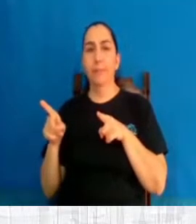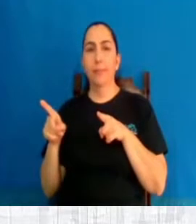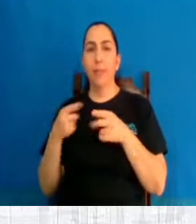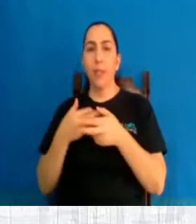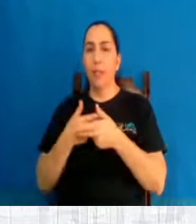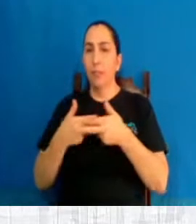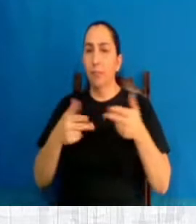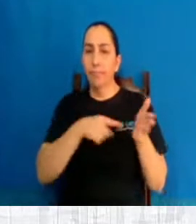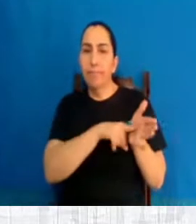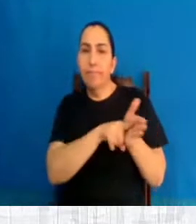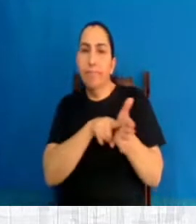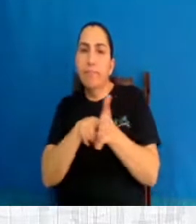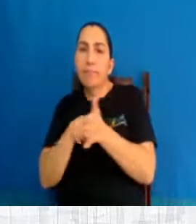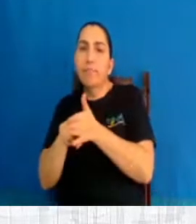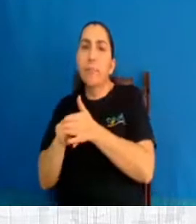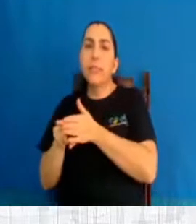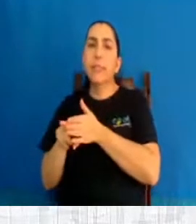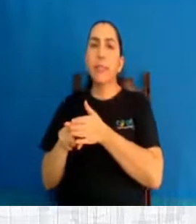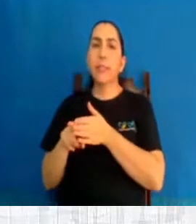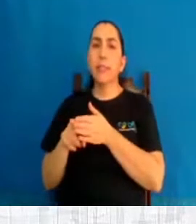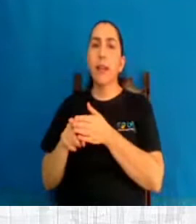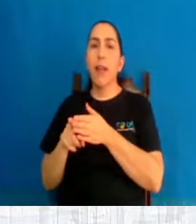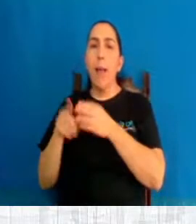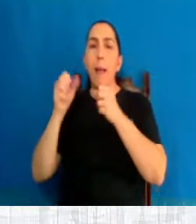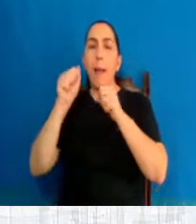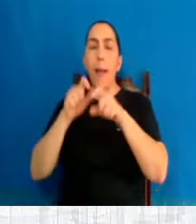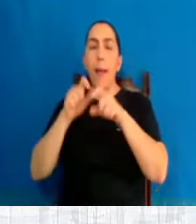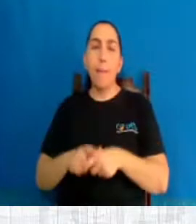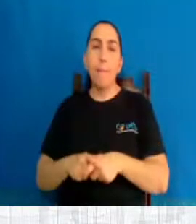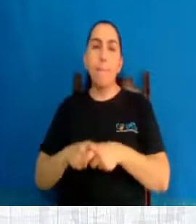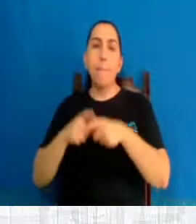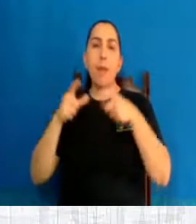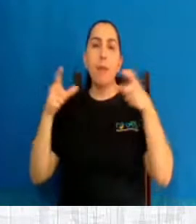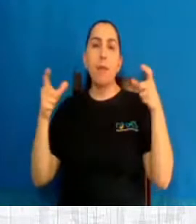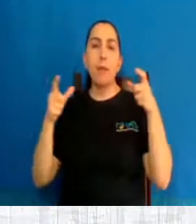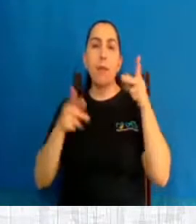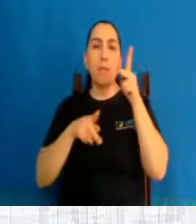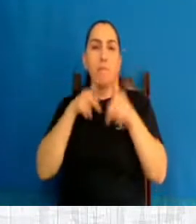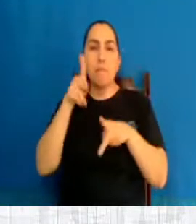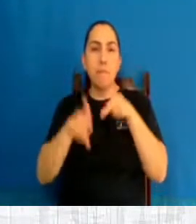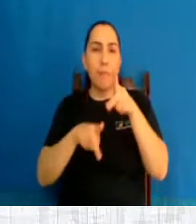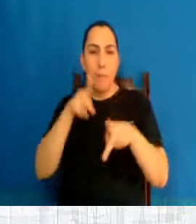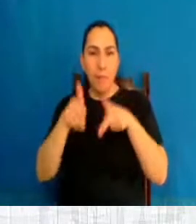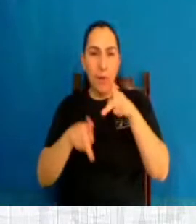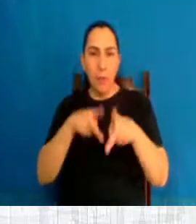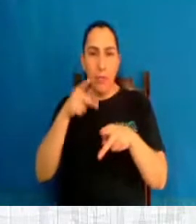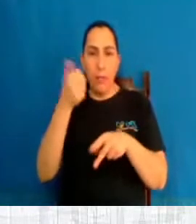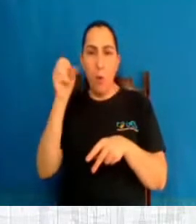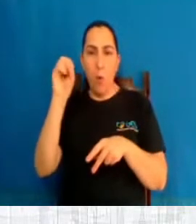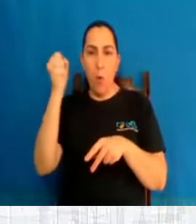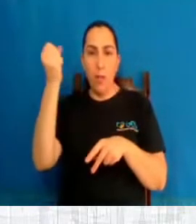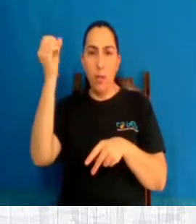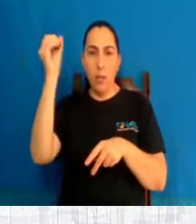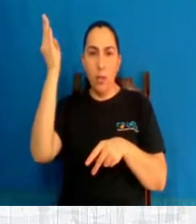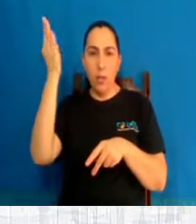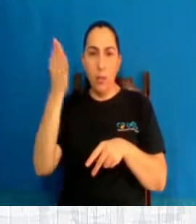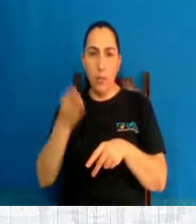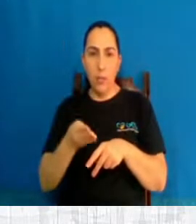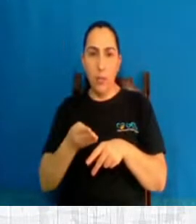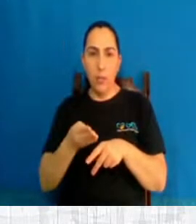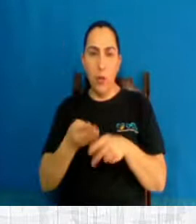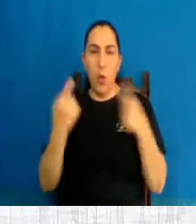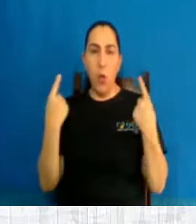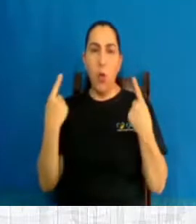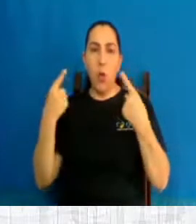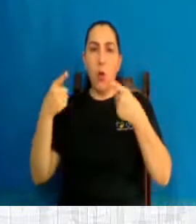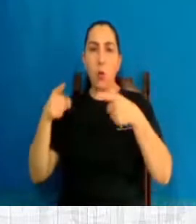gente tem, a grande maioria da população brasileira é contra a legalização do aborto. Na mais recente, 80% foi contra e apenas 15% a